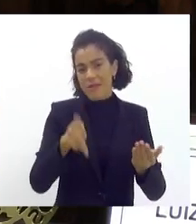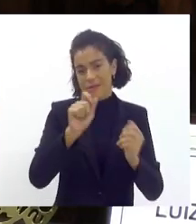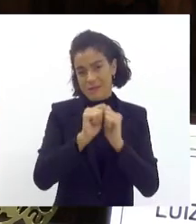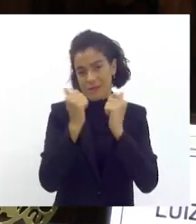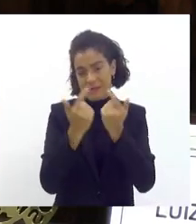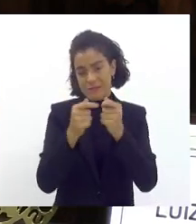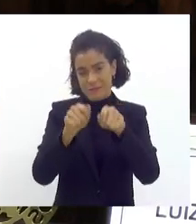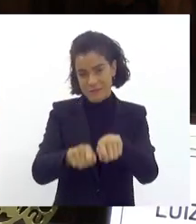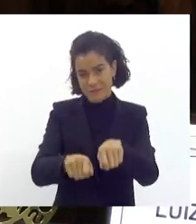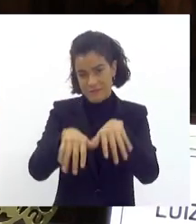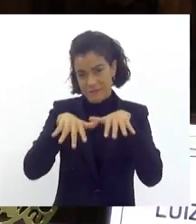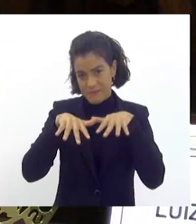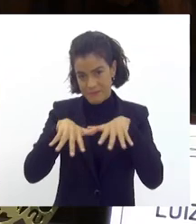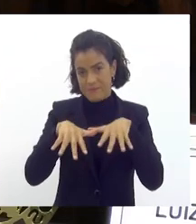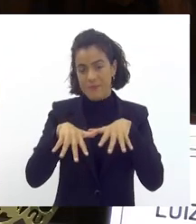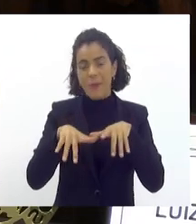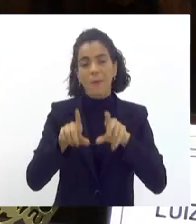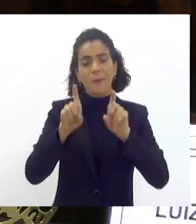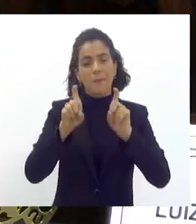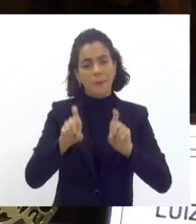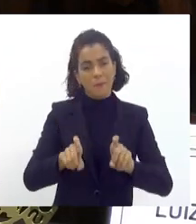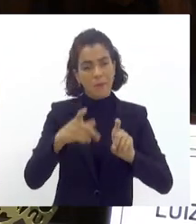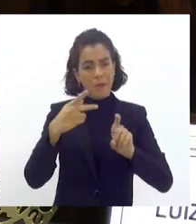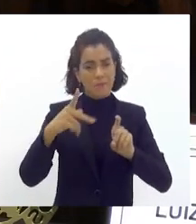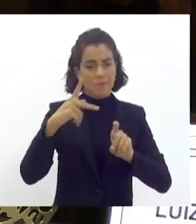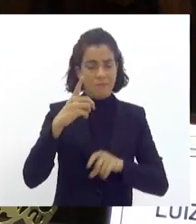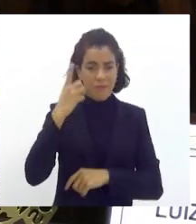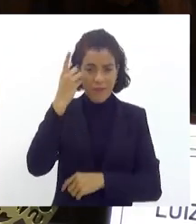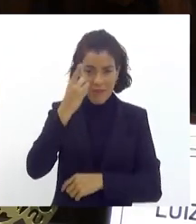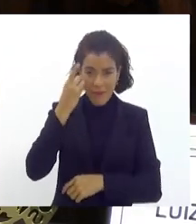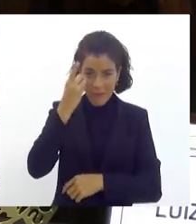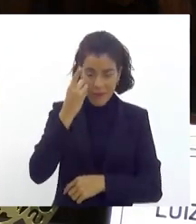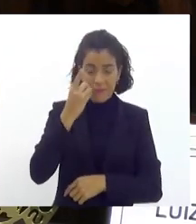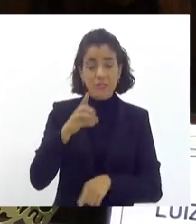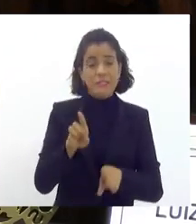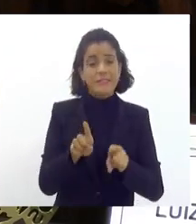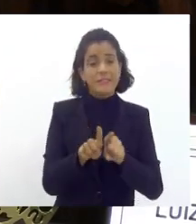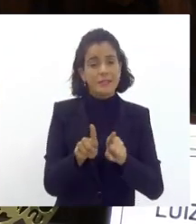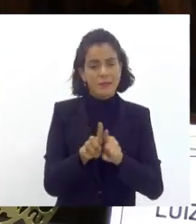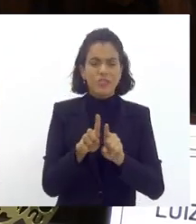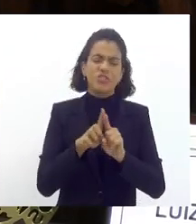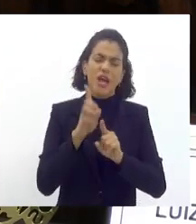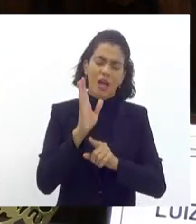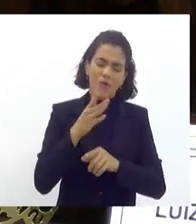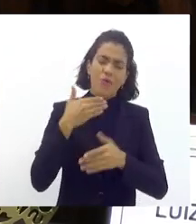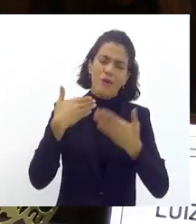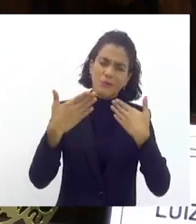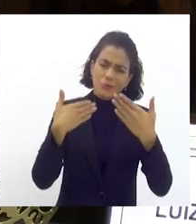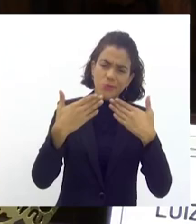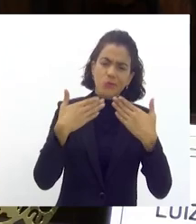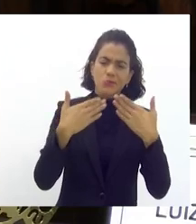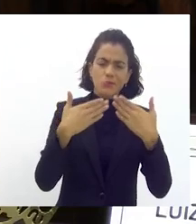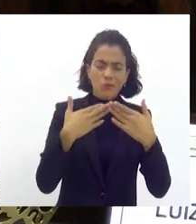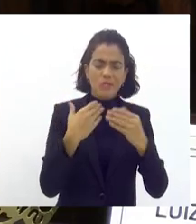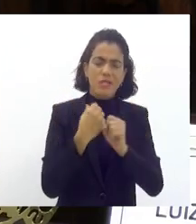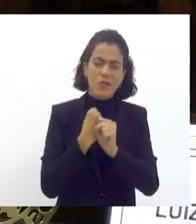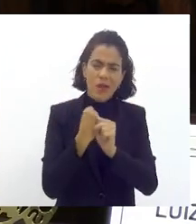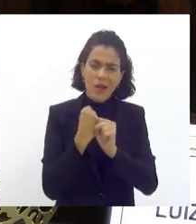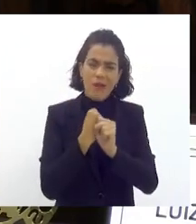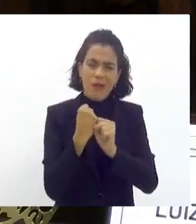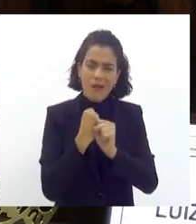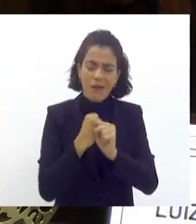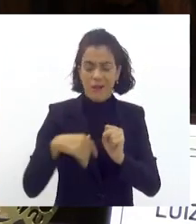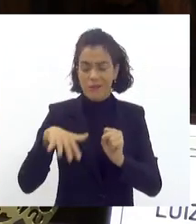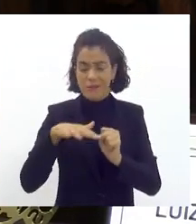o seu mandato deputado e um assunto que a gente vinha pautando por tanto tempo na nossa